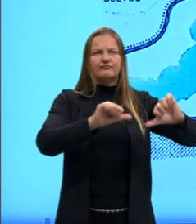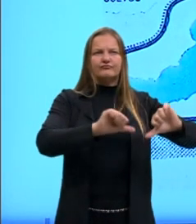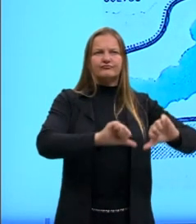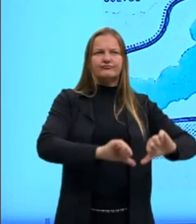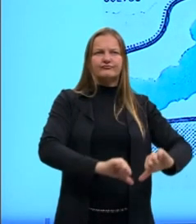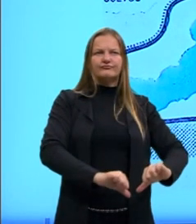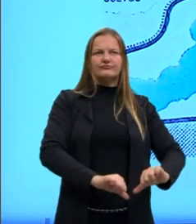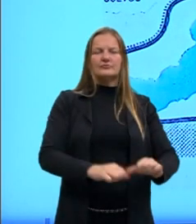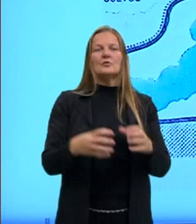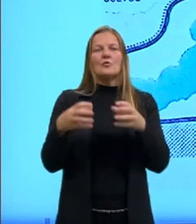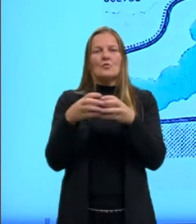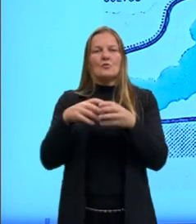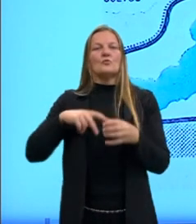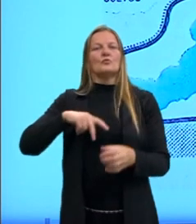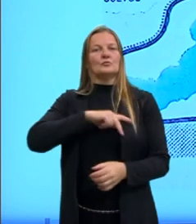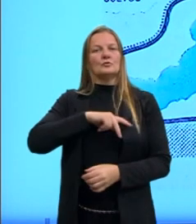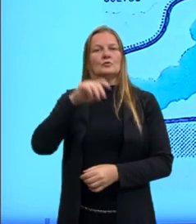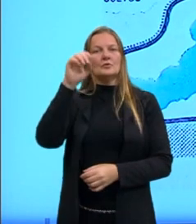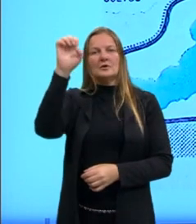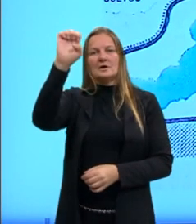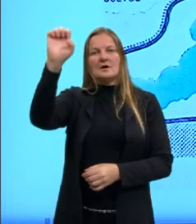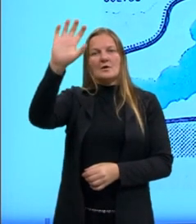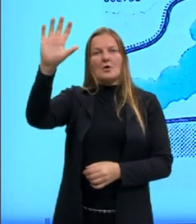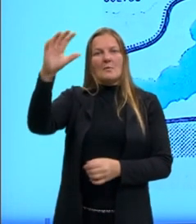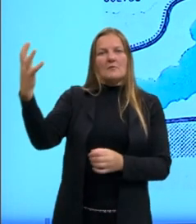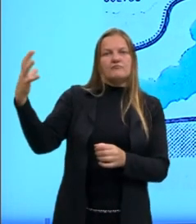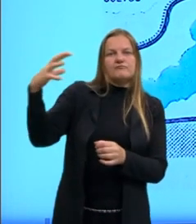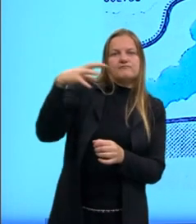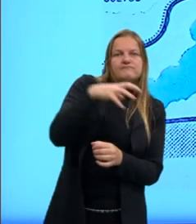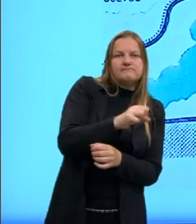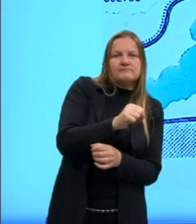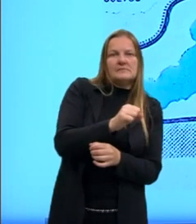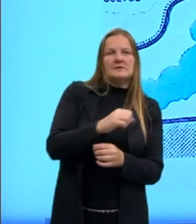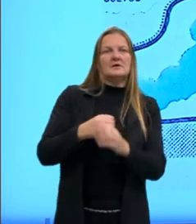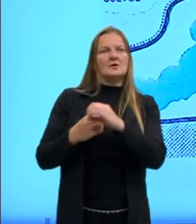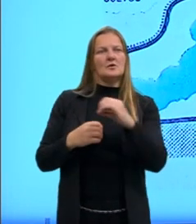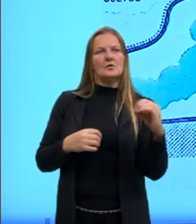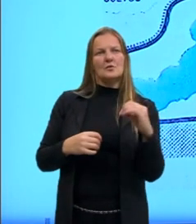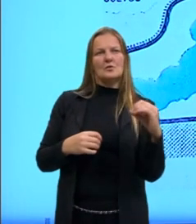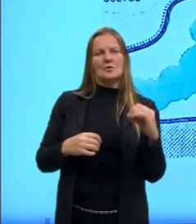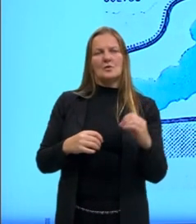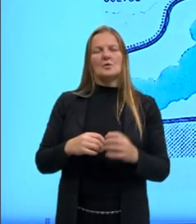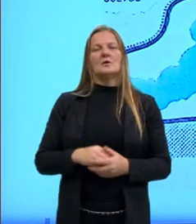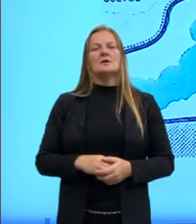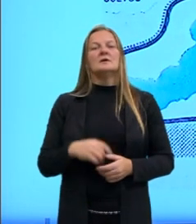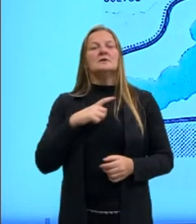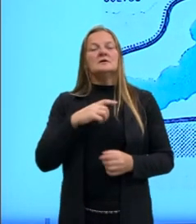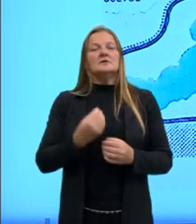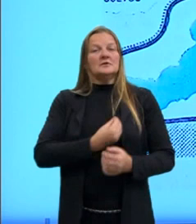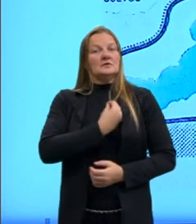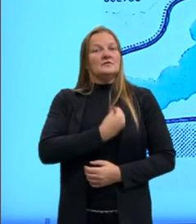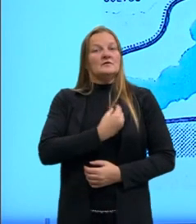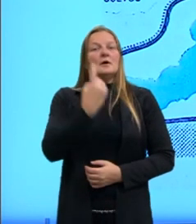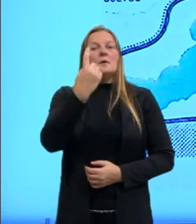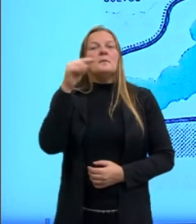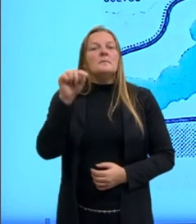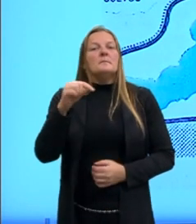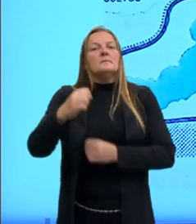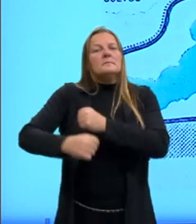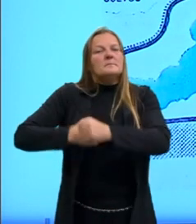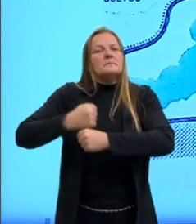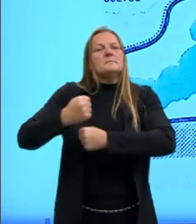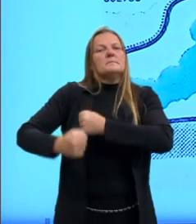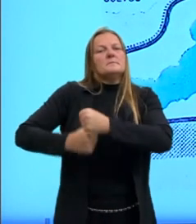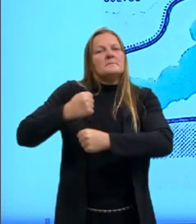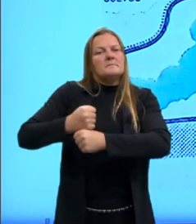invadido por esses povos germânicos. E a porção oriental dele vai sobreviver por mil anos e a